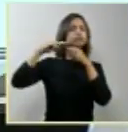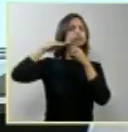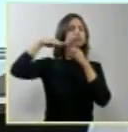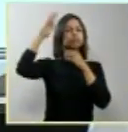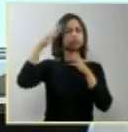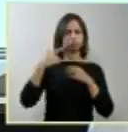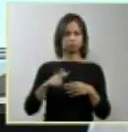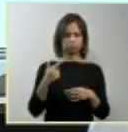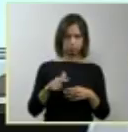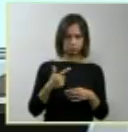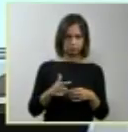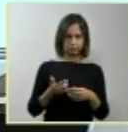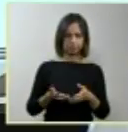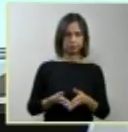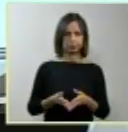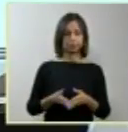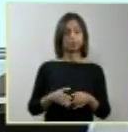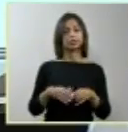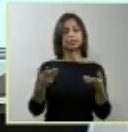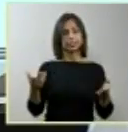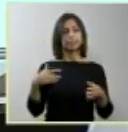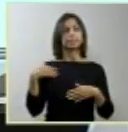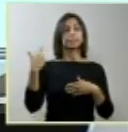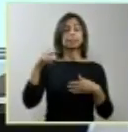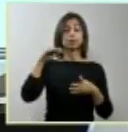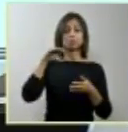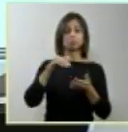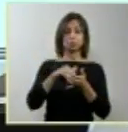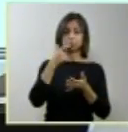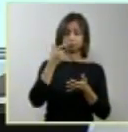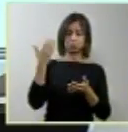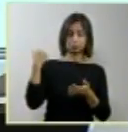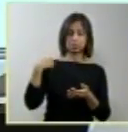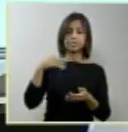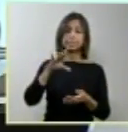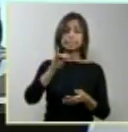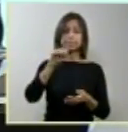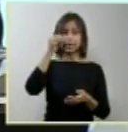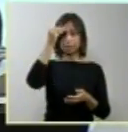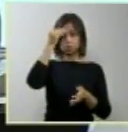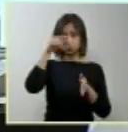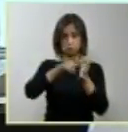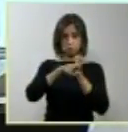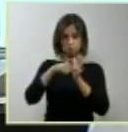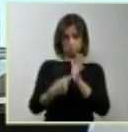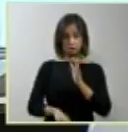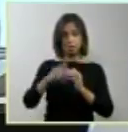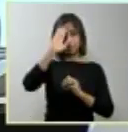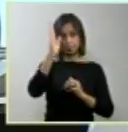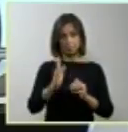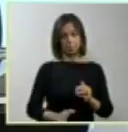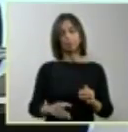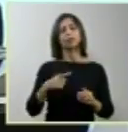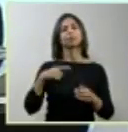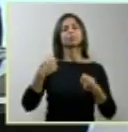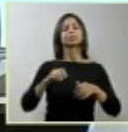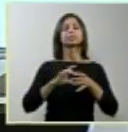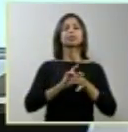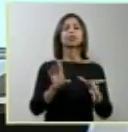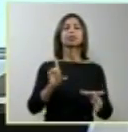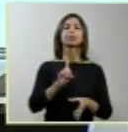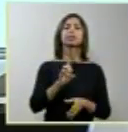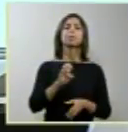Finalmente, os cientistas brasileiros defendem a democracia plural e laica.